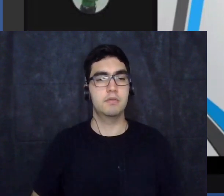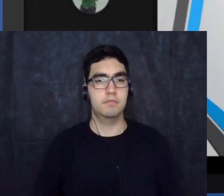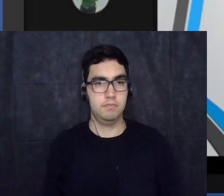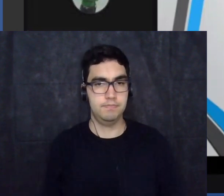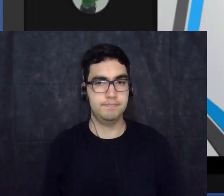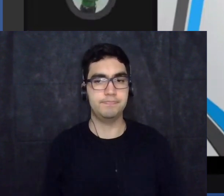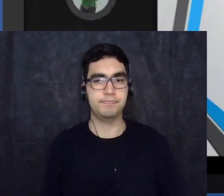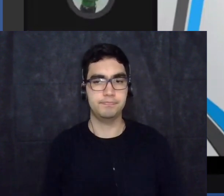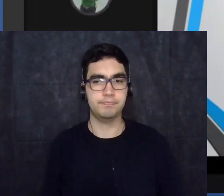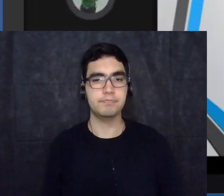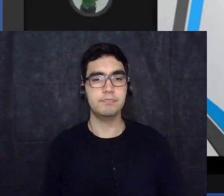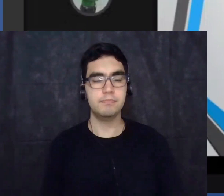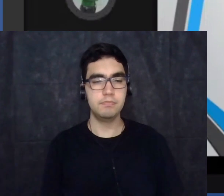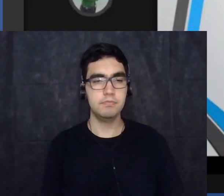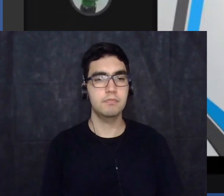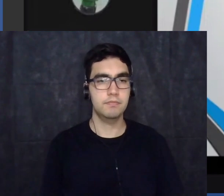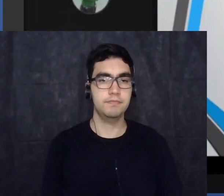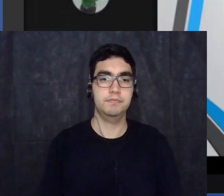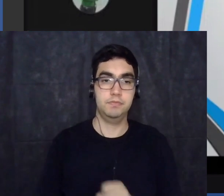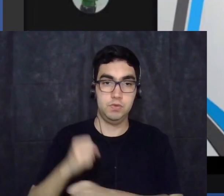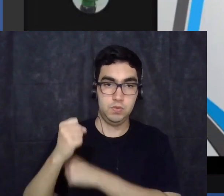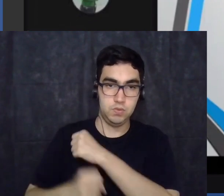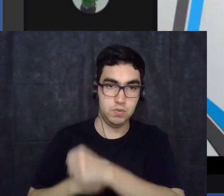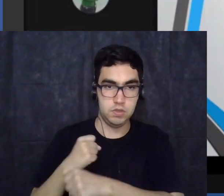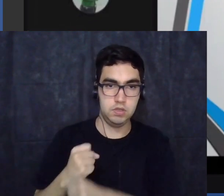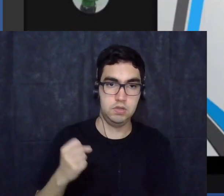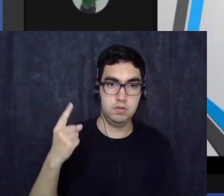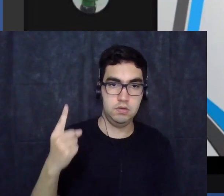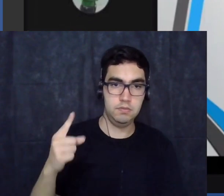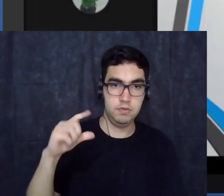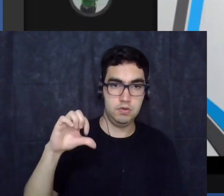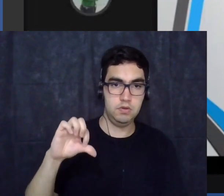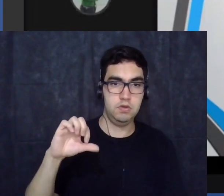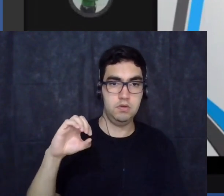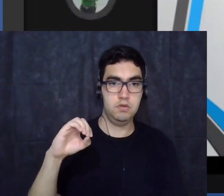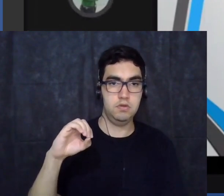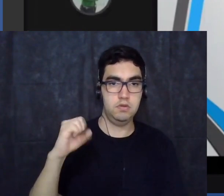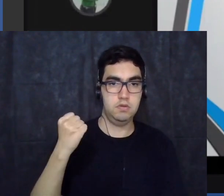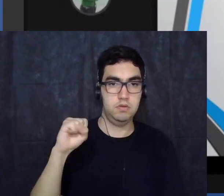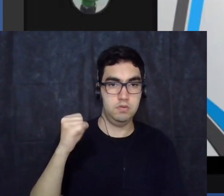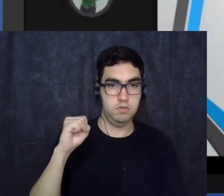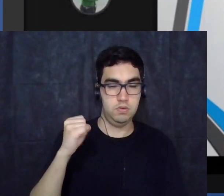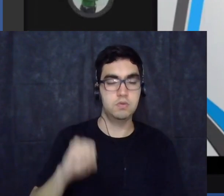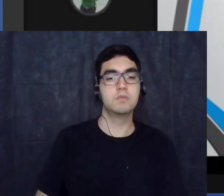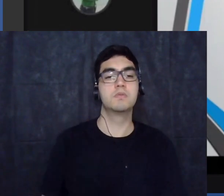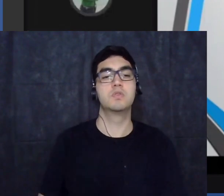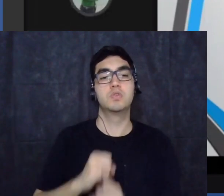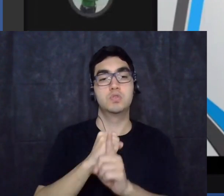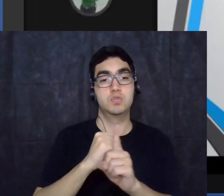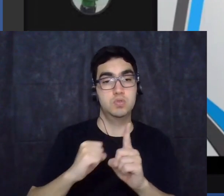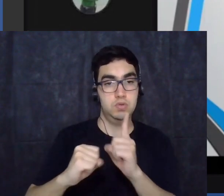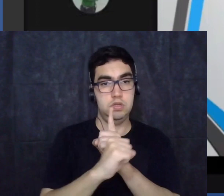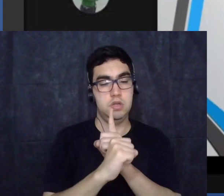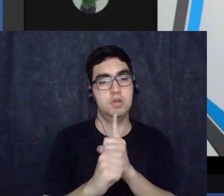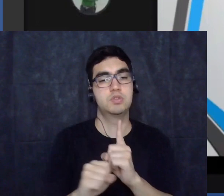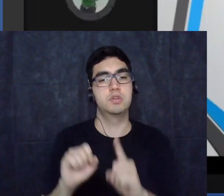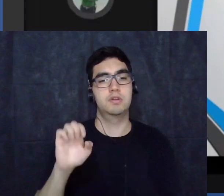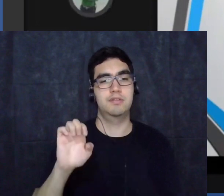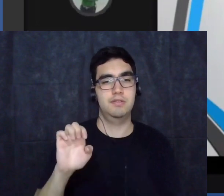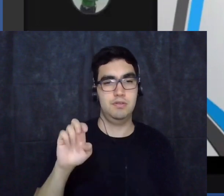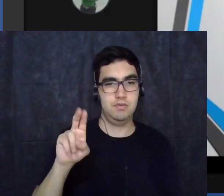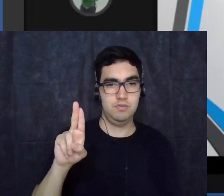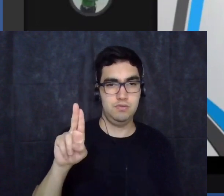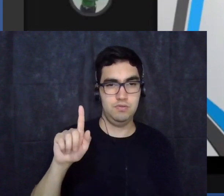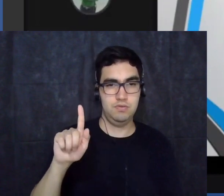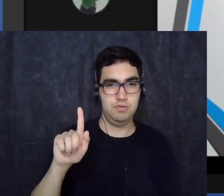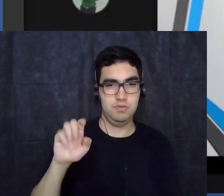em 1908 a sociedade de educação eugenista dos